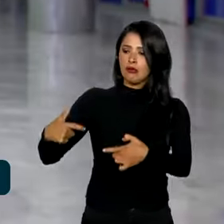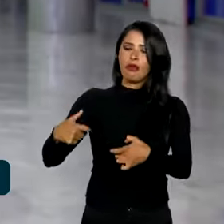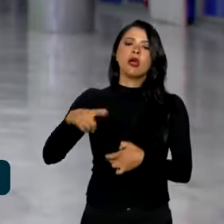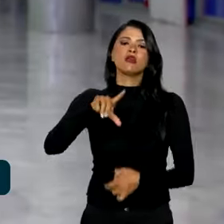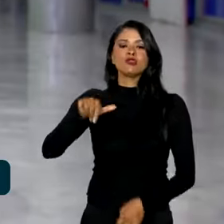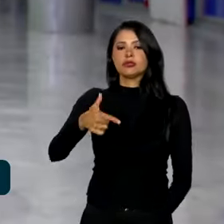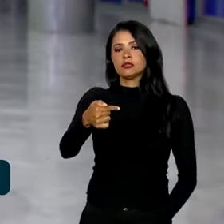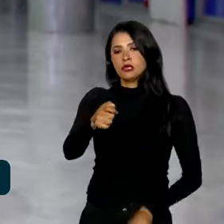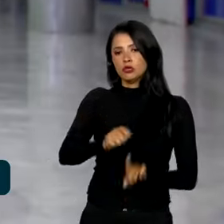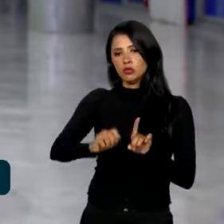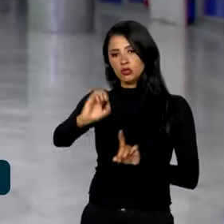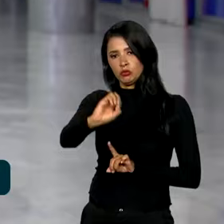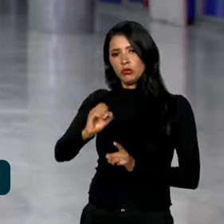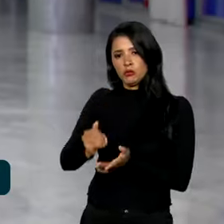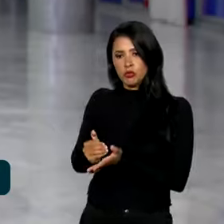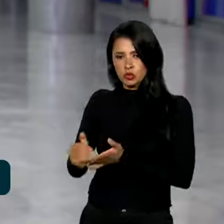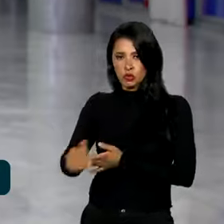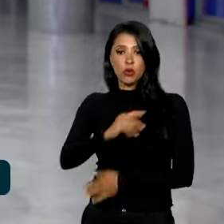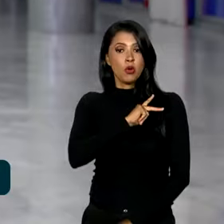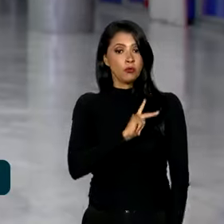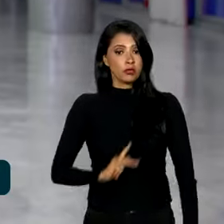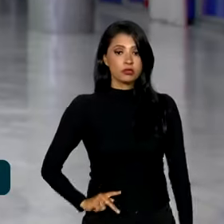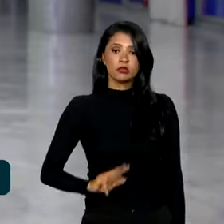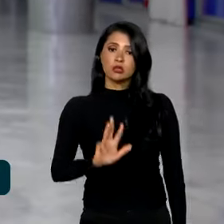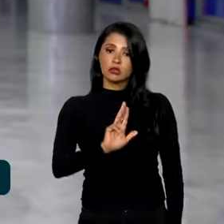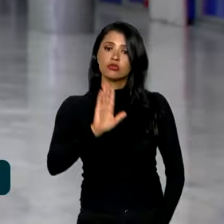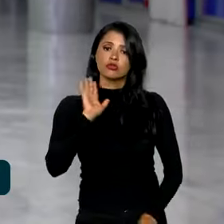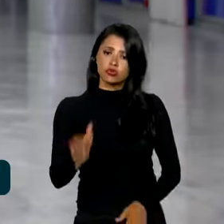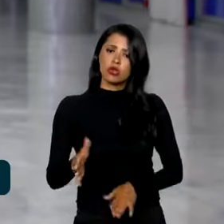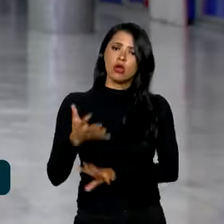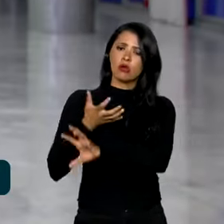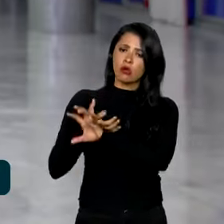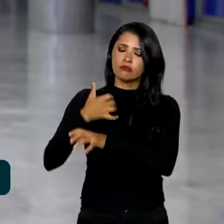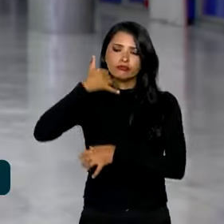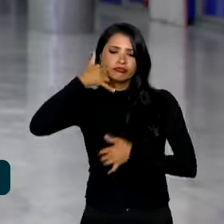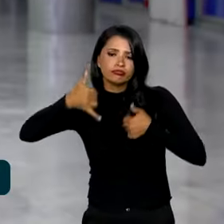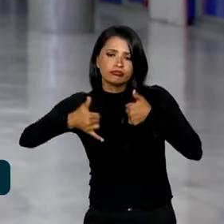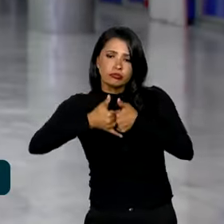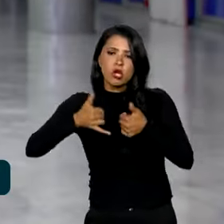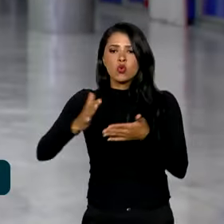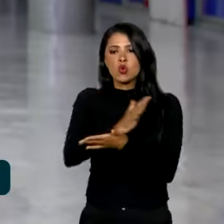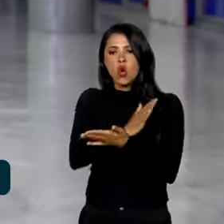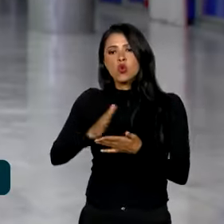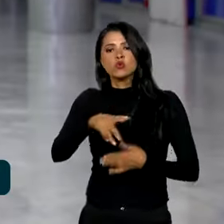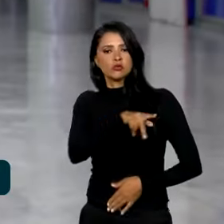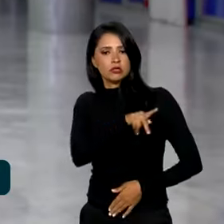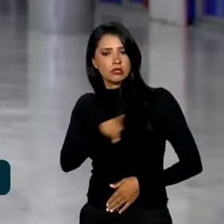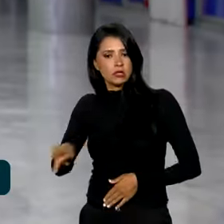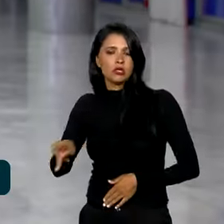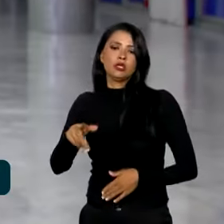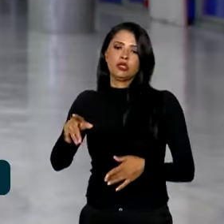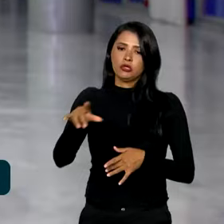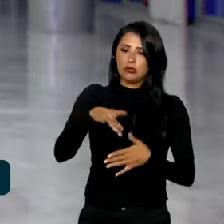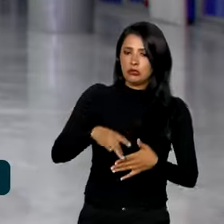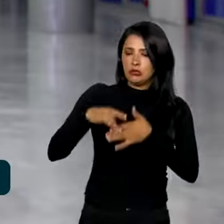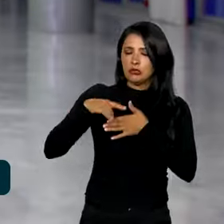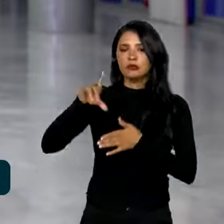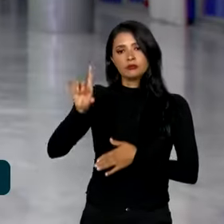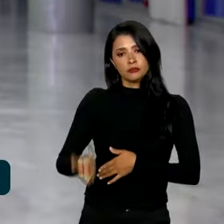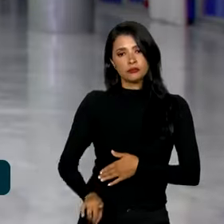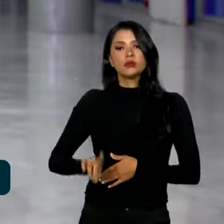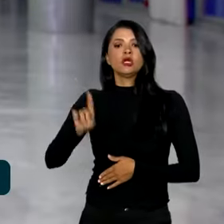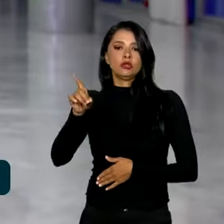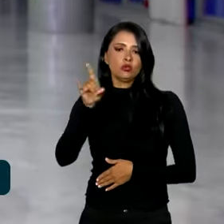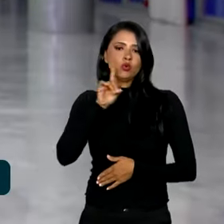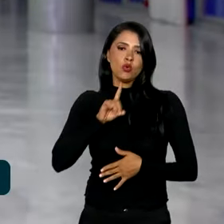7 de outubro, o presidente Lula já conversou por telefone com alguns líderes, como dirigentes dos Emirados Árabes